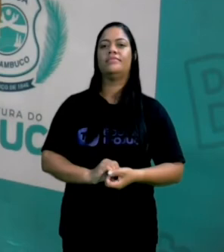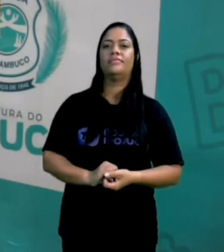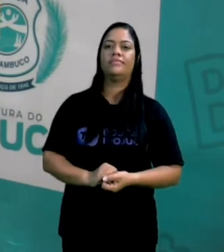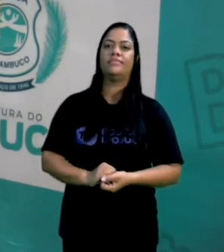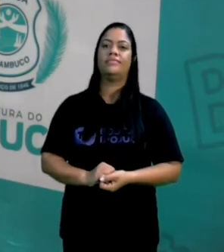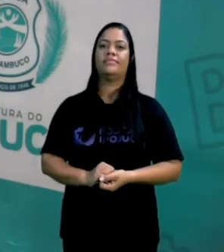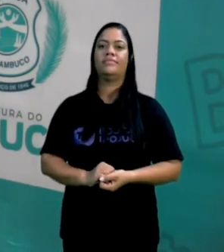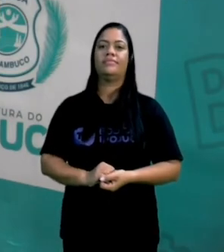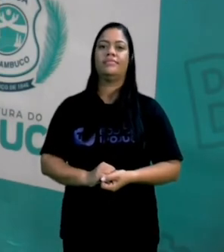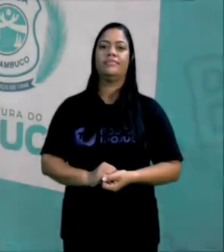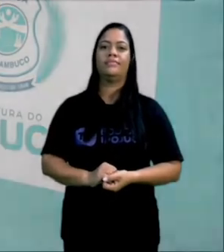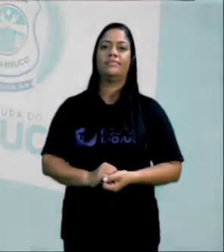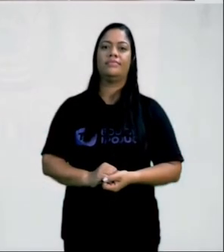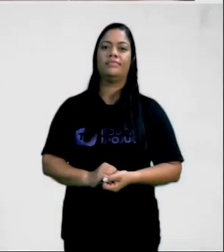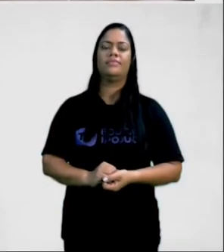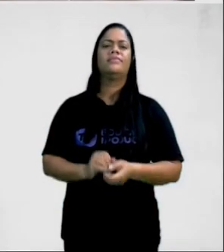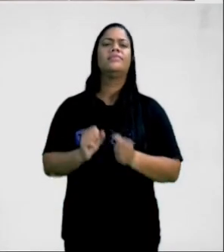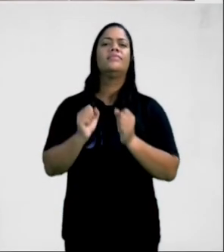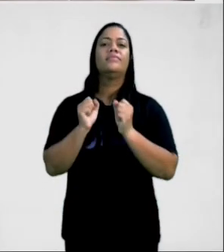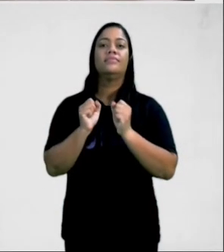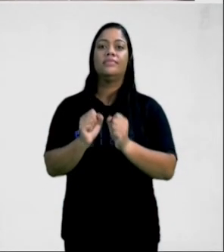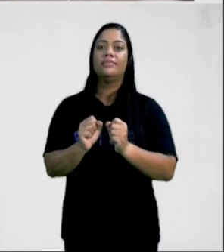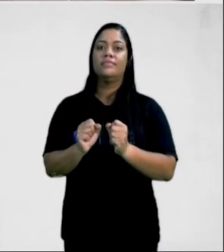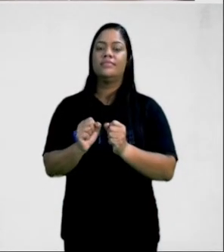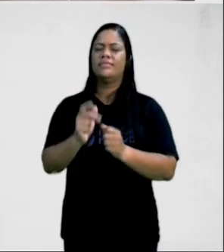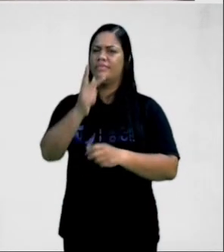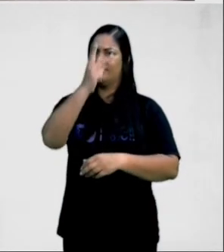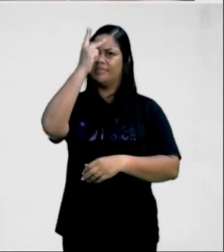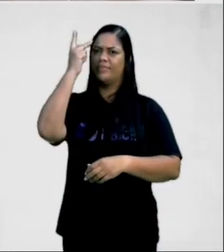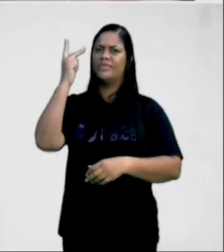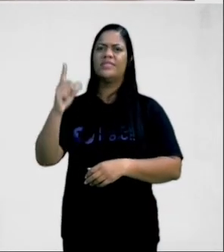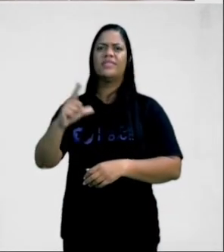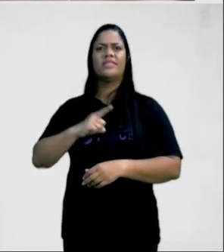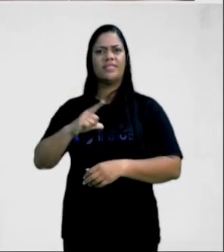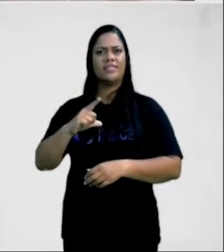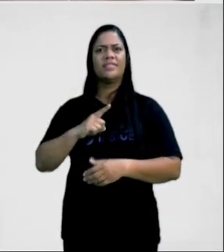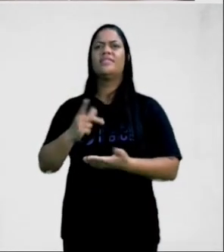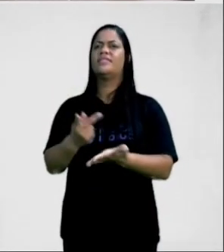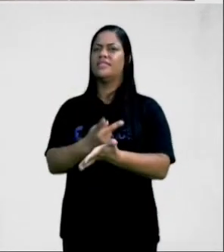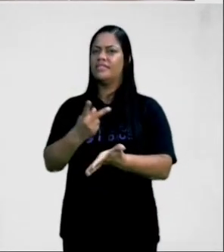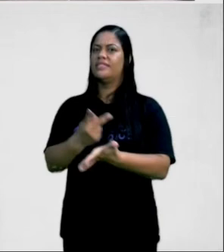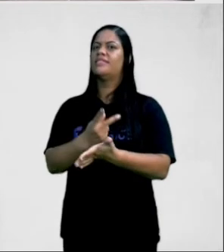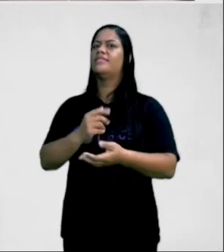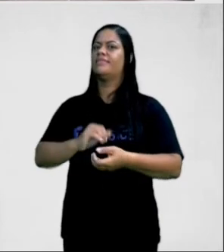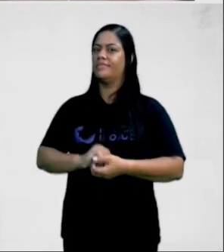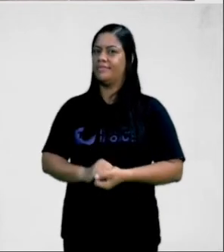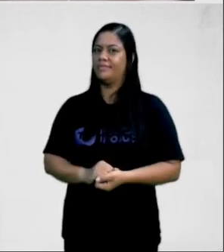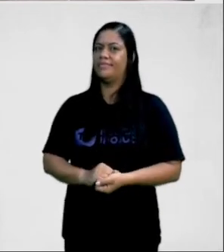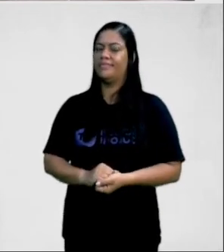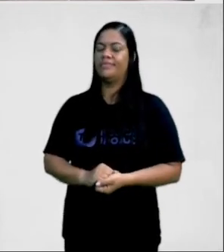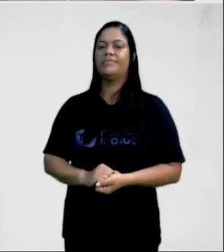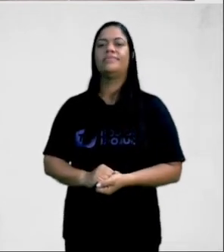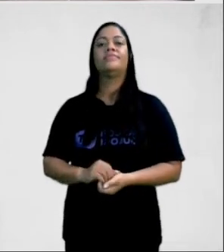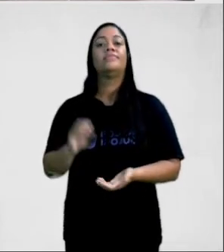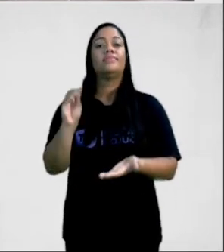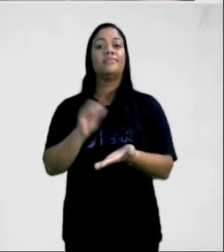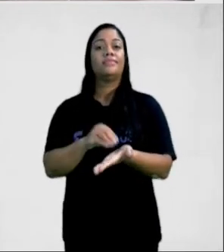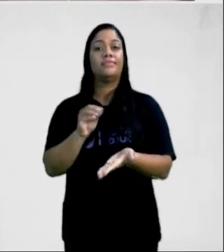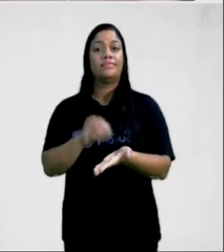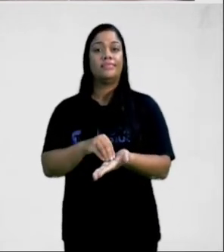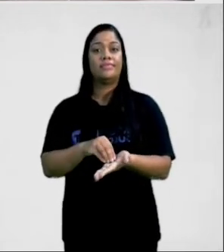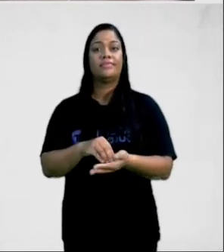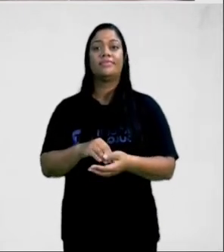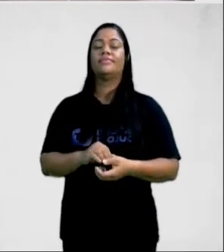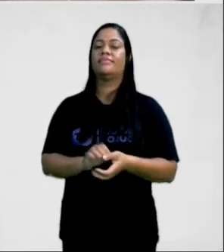Bom, e o que pode levar a pessoa a cometer esse erro, né? Do excesso? A falta, justamente,